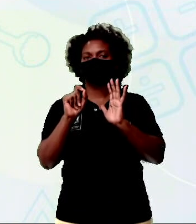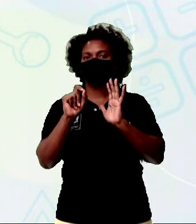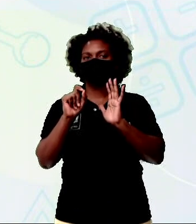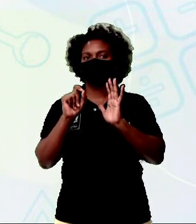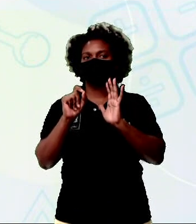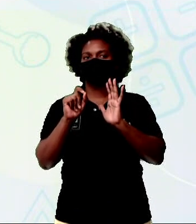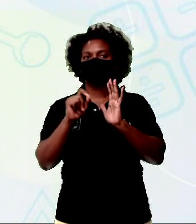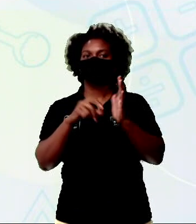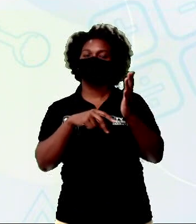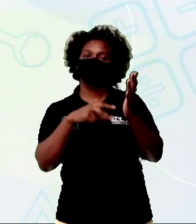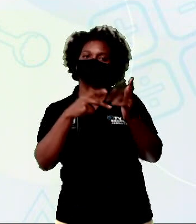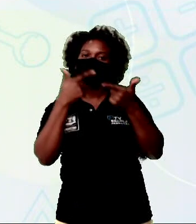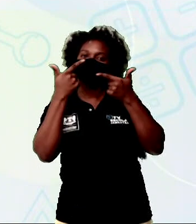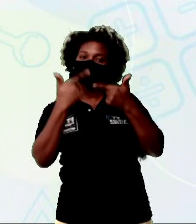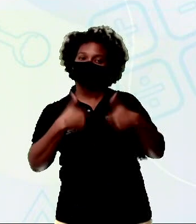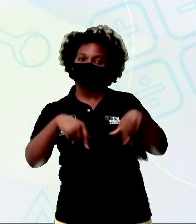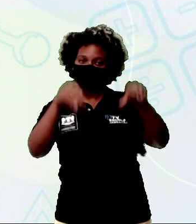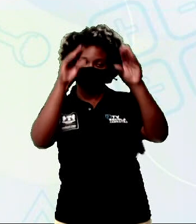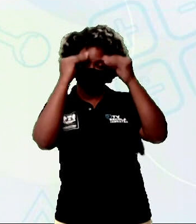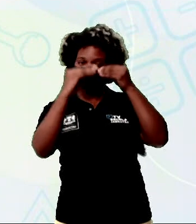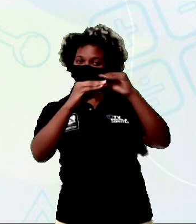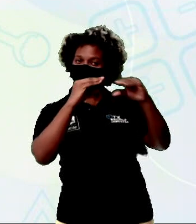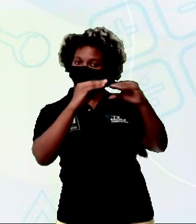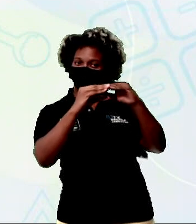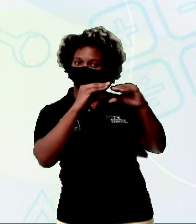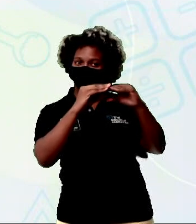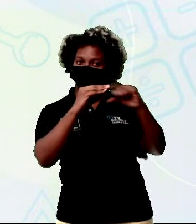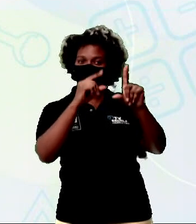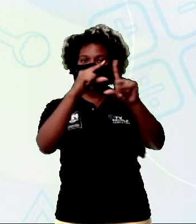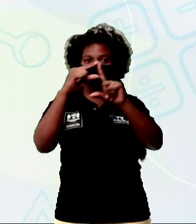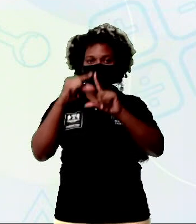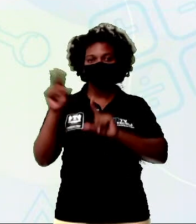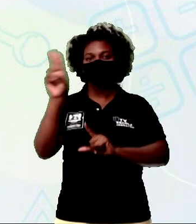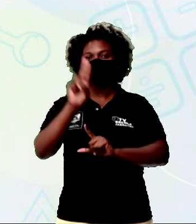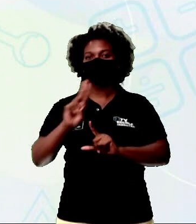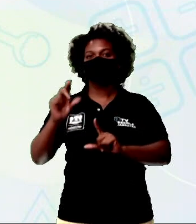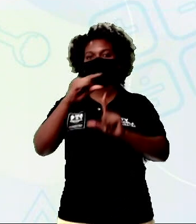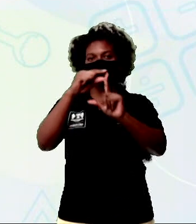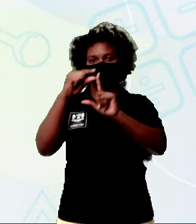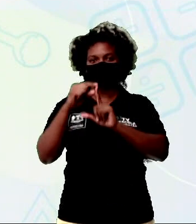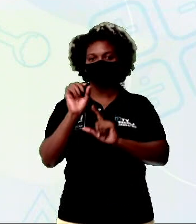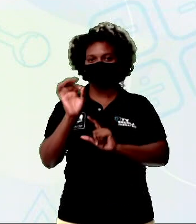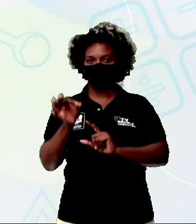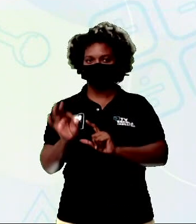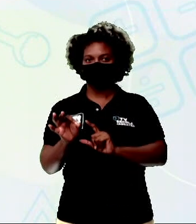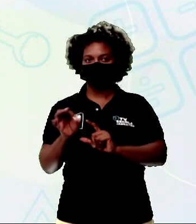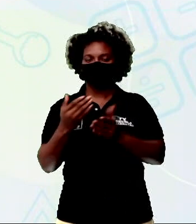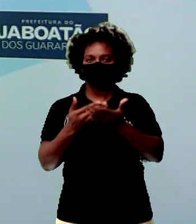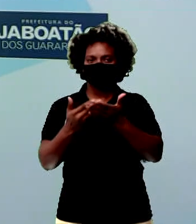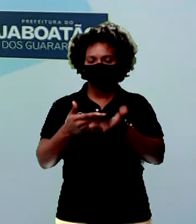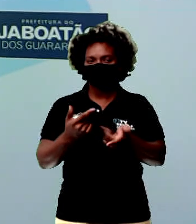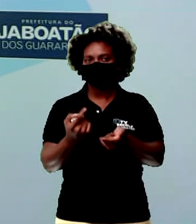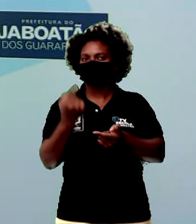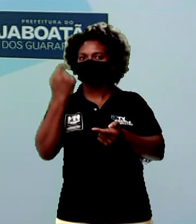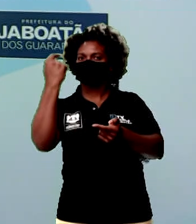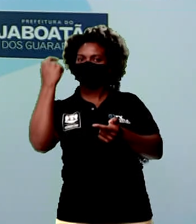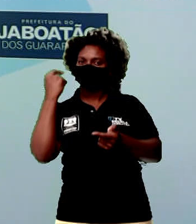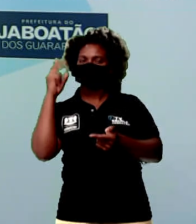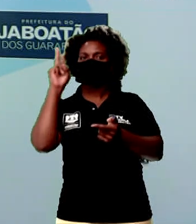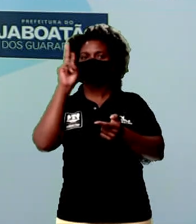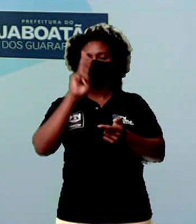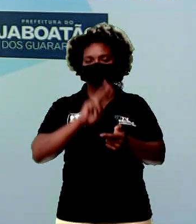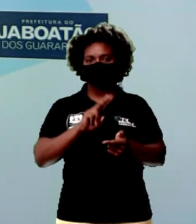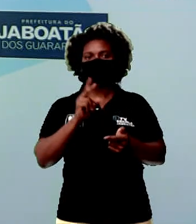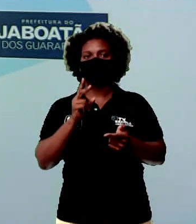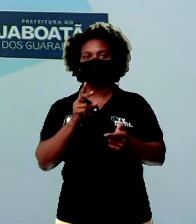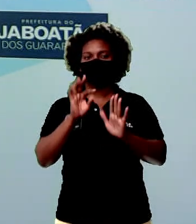aquela linguagem, a comunicação estabelecida por palavras. Na aula passada, nós vimos que os